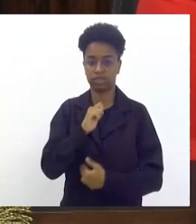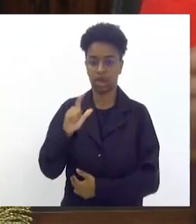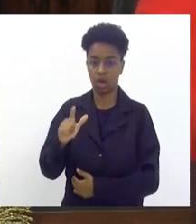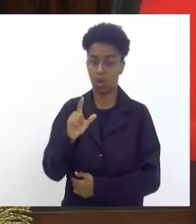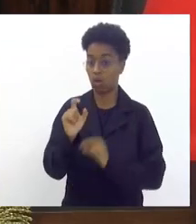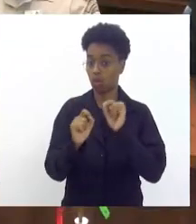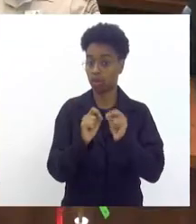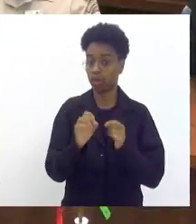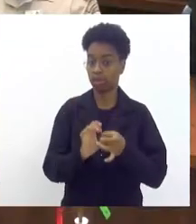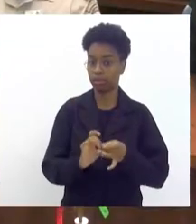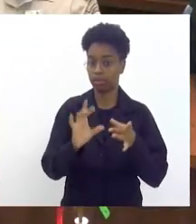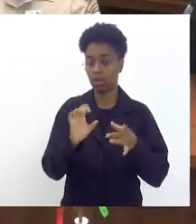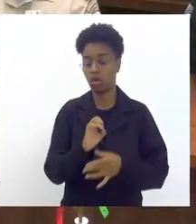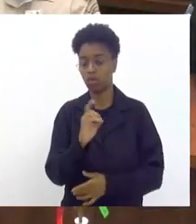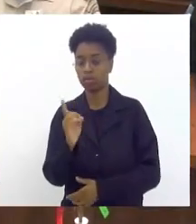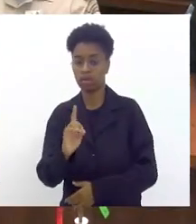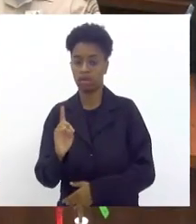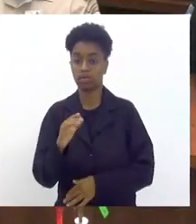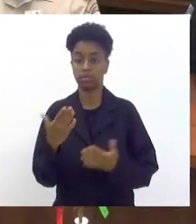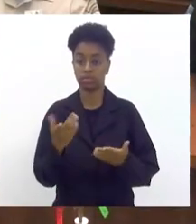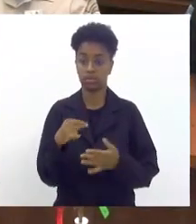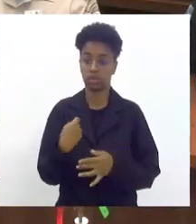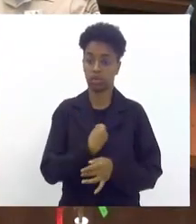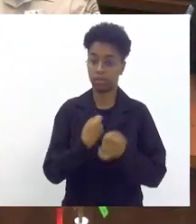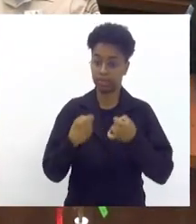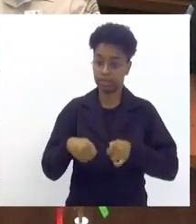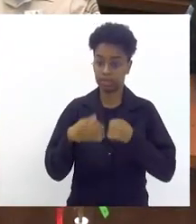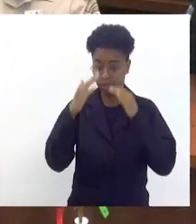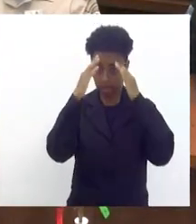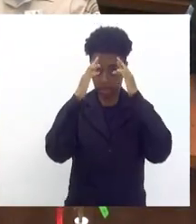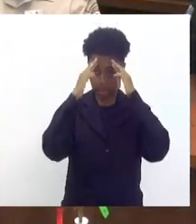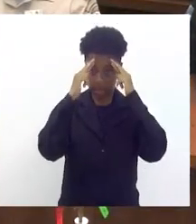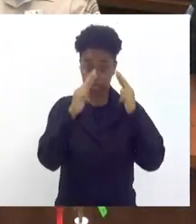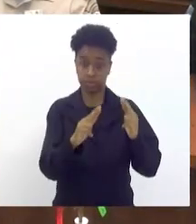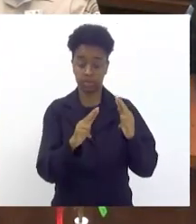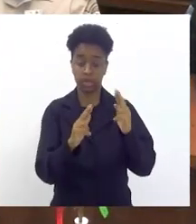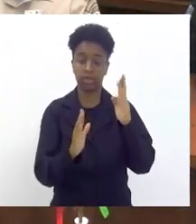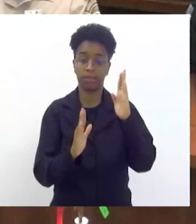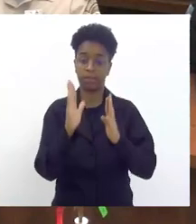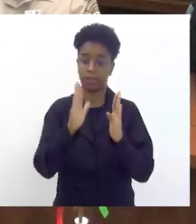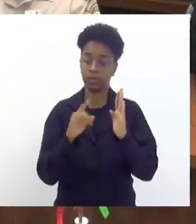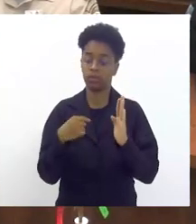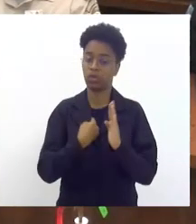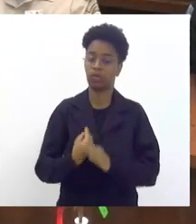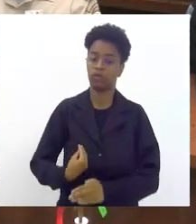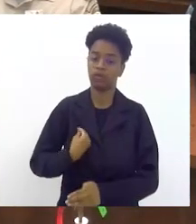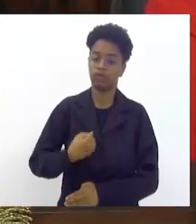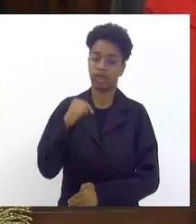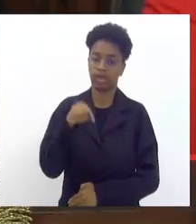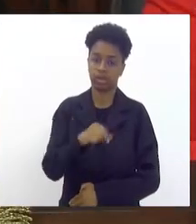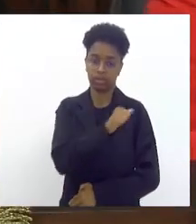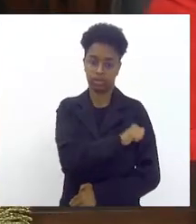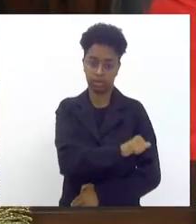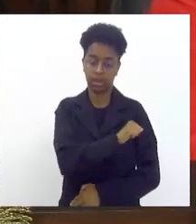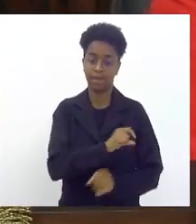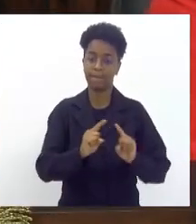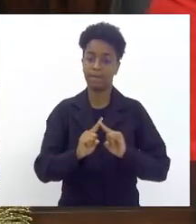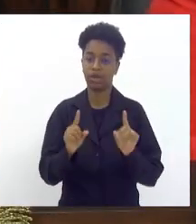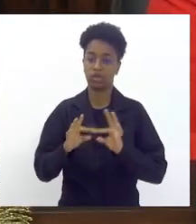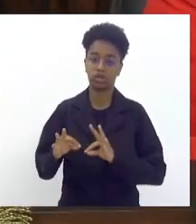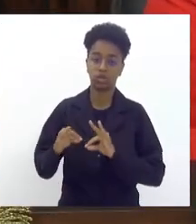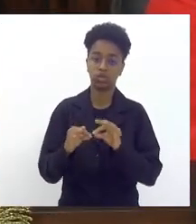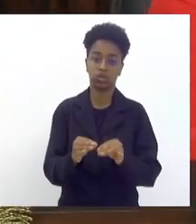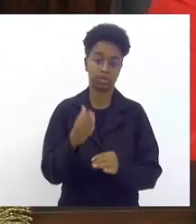essa responsabilidade de respeitar o momento fiscal que o estado do Rio está vivendo mas todos aqui têm entendimento